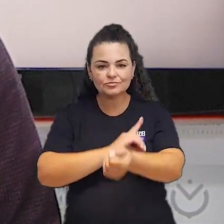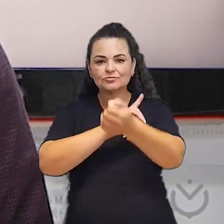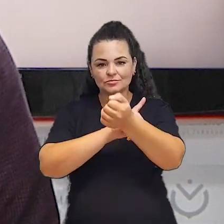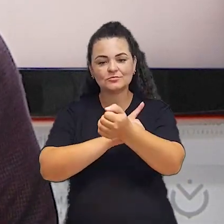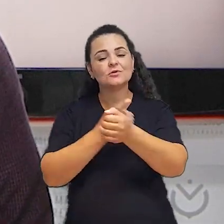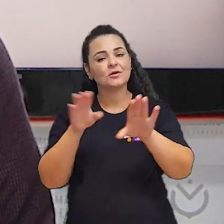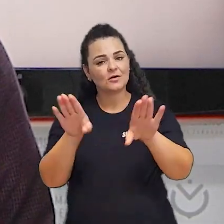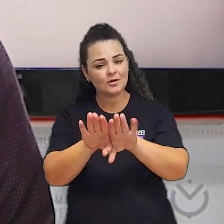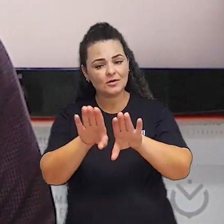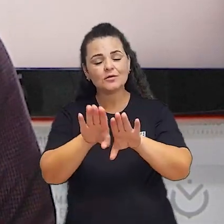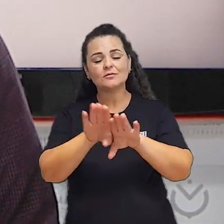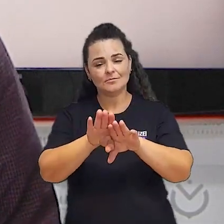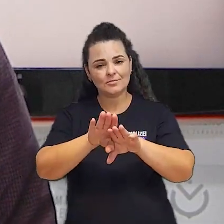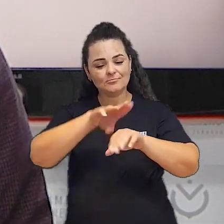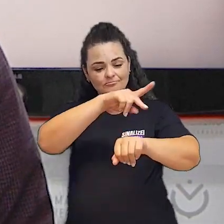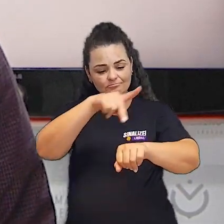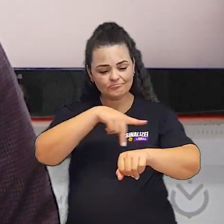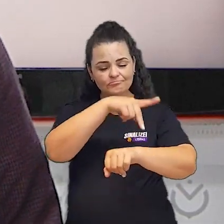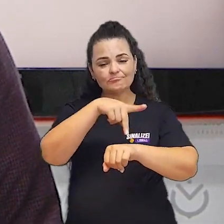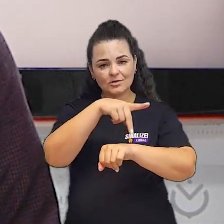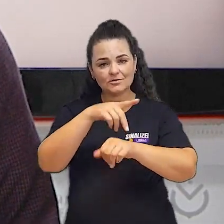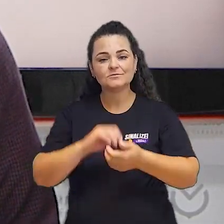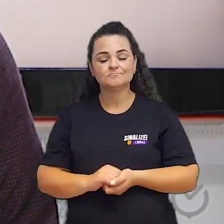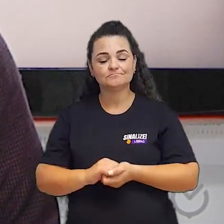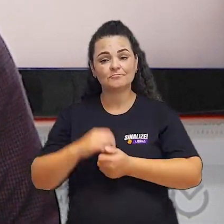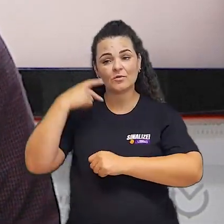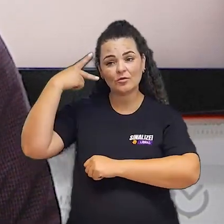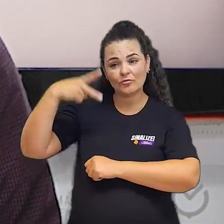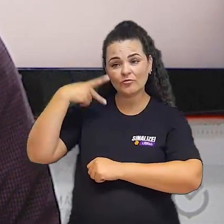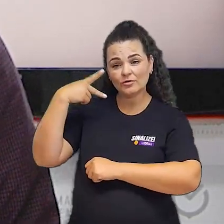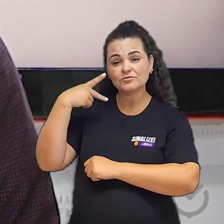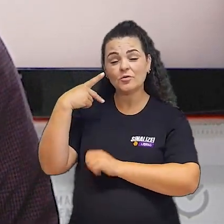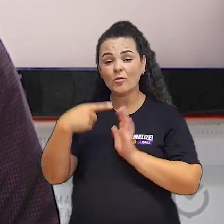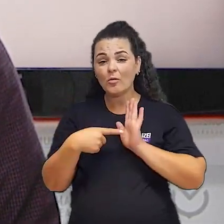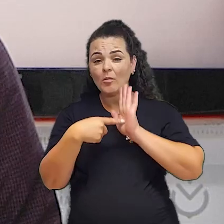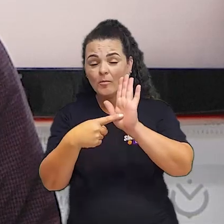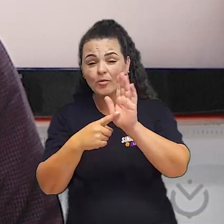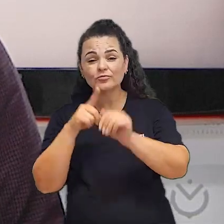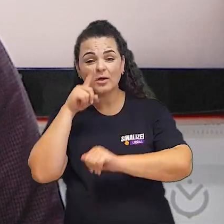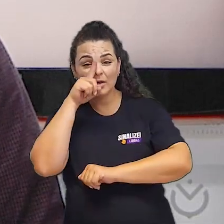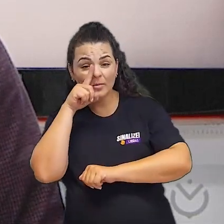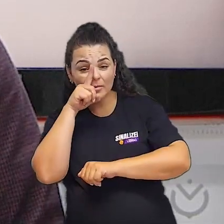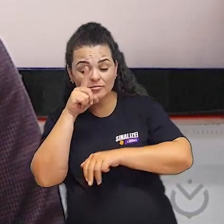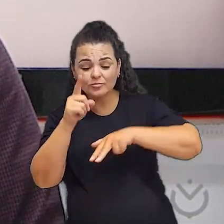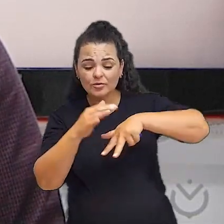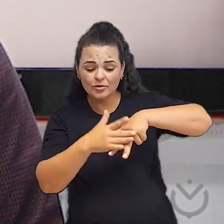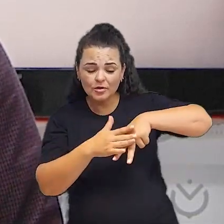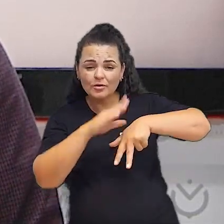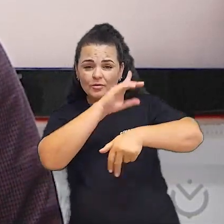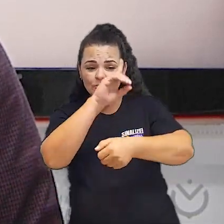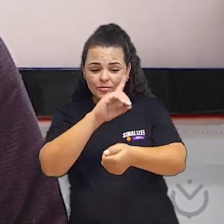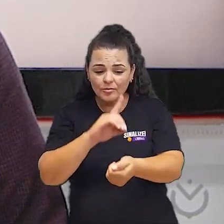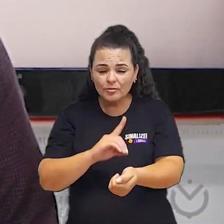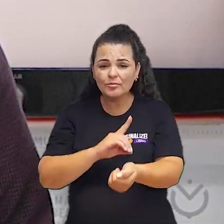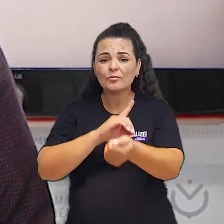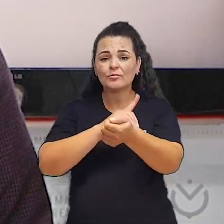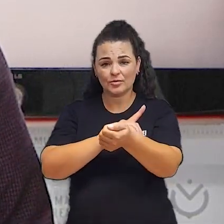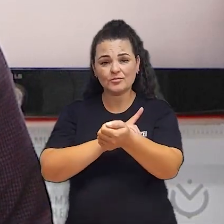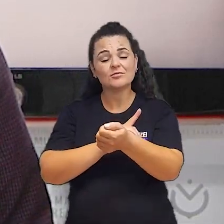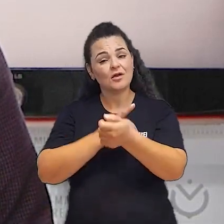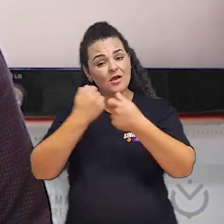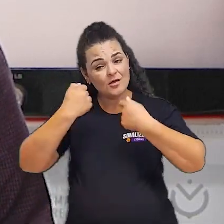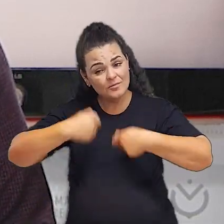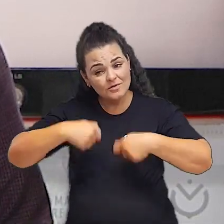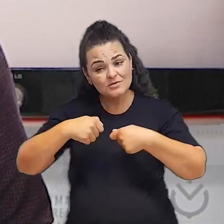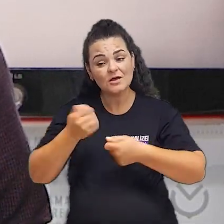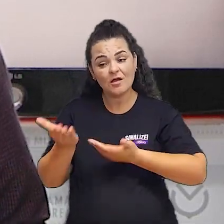como em todo o país. Os vereadores destacaram a gravidade que a doença causa nos pacientes afetados, provocando